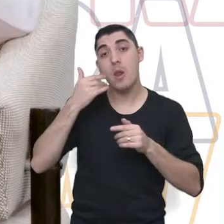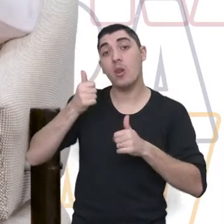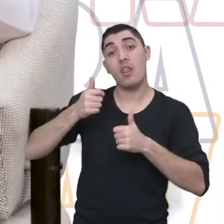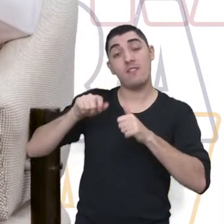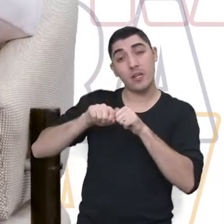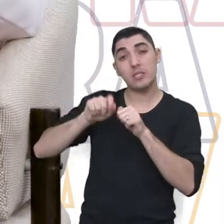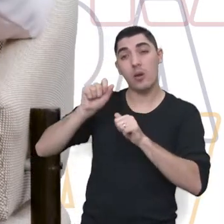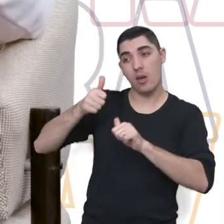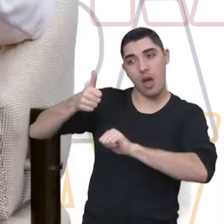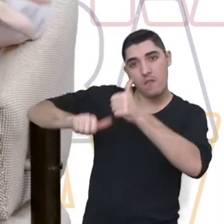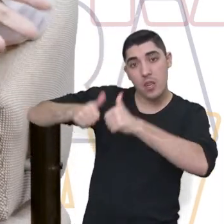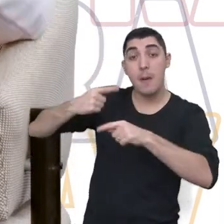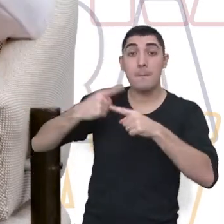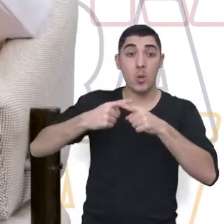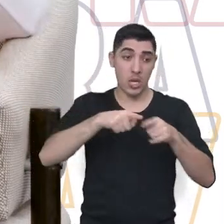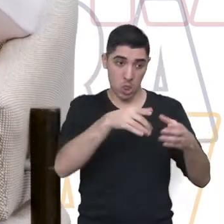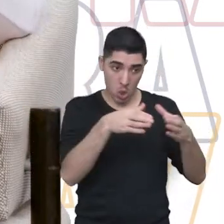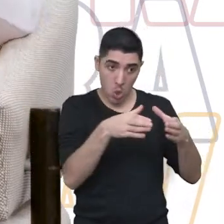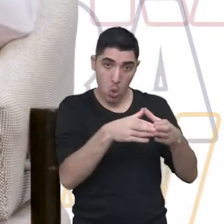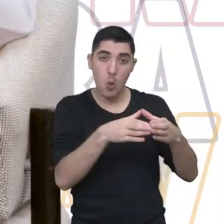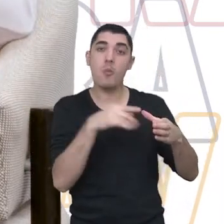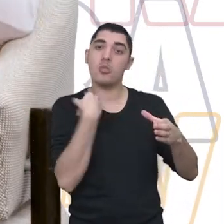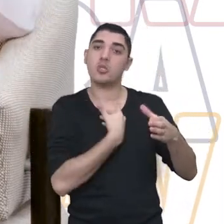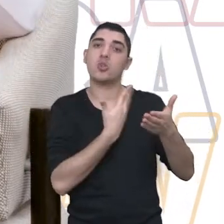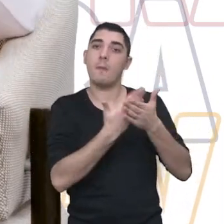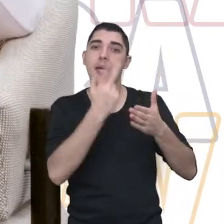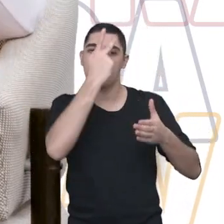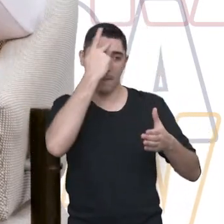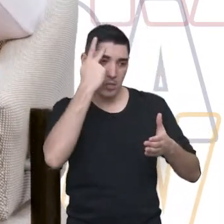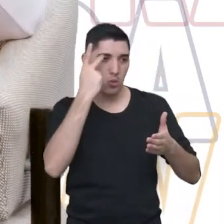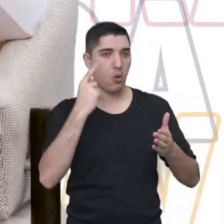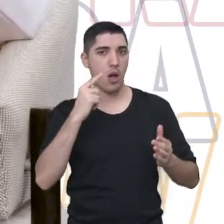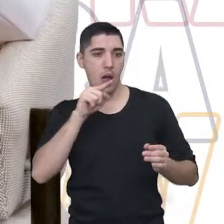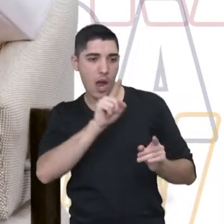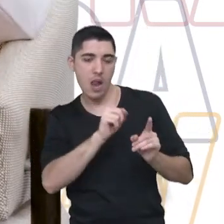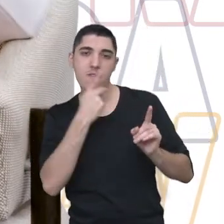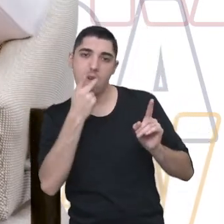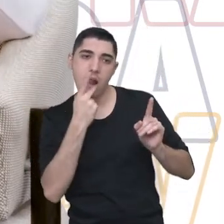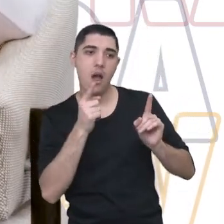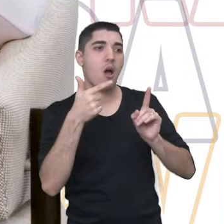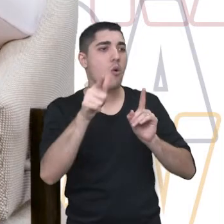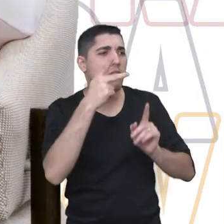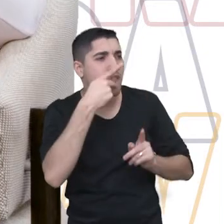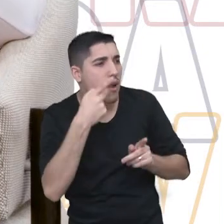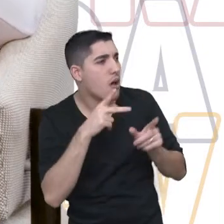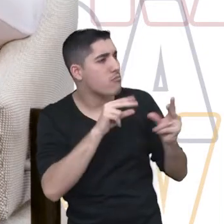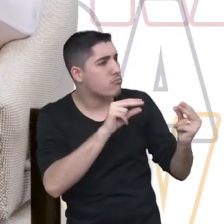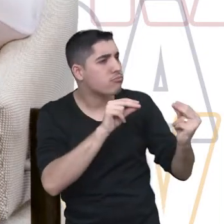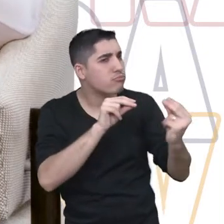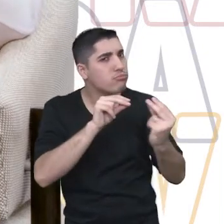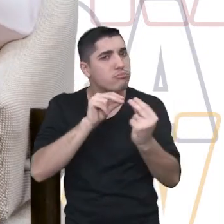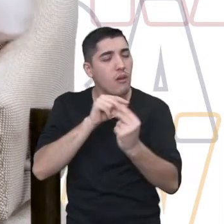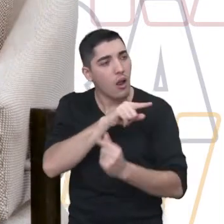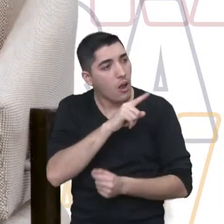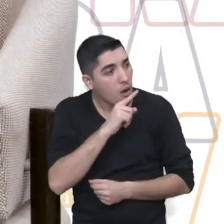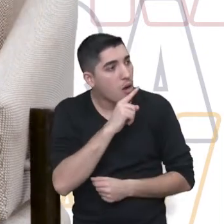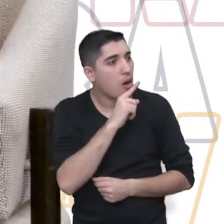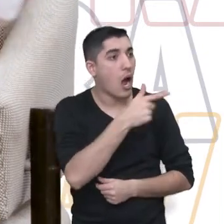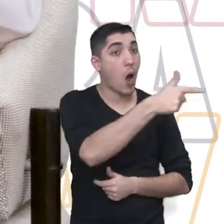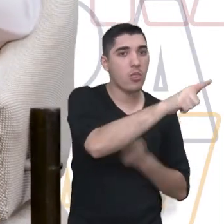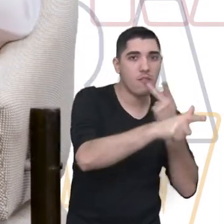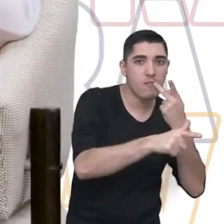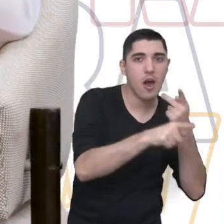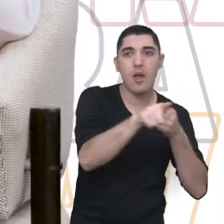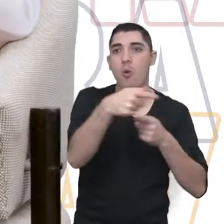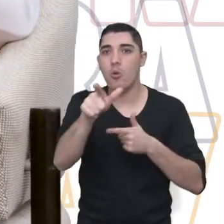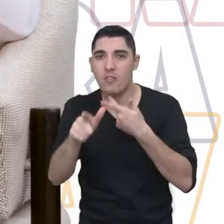Porque no grupo você vai compartilhar, você vai ouvir a história do outro, vai ter que ter tempo para ouvir, vai ter que ter tempo para falar, né? E, às vezes, a pessoa não